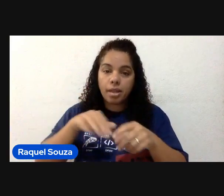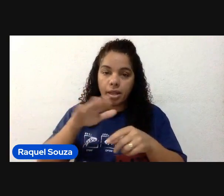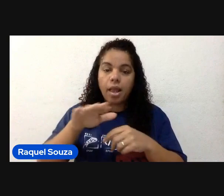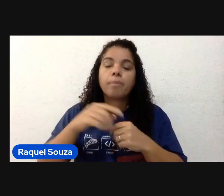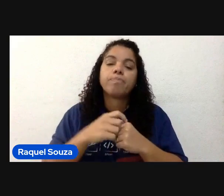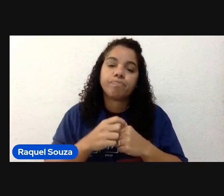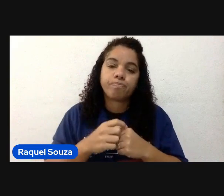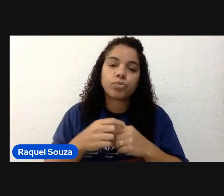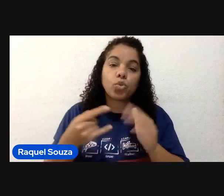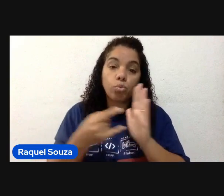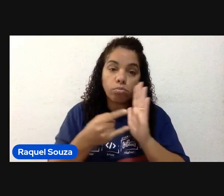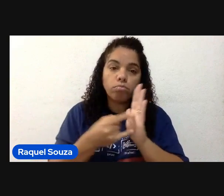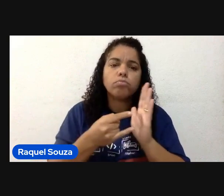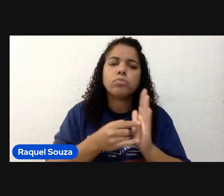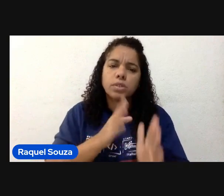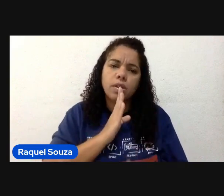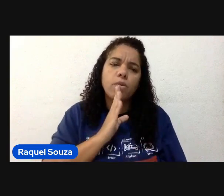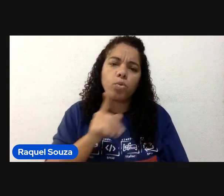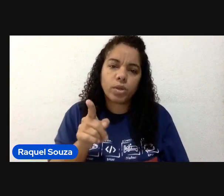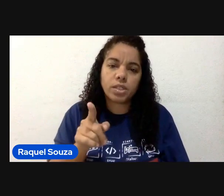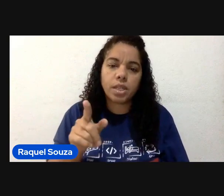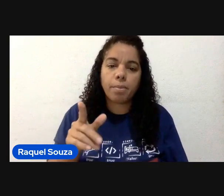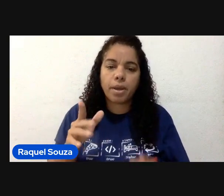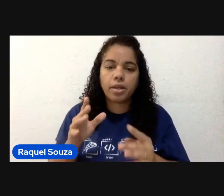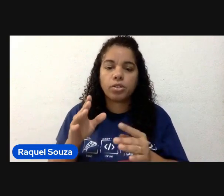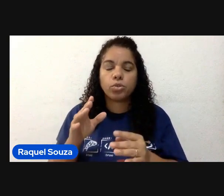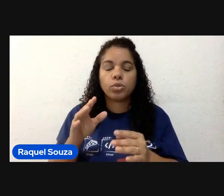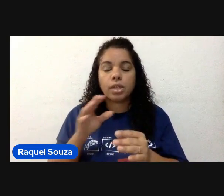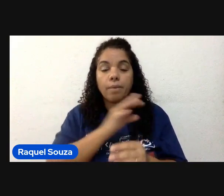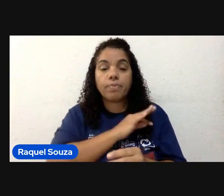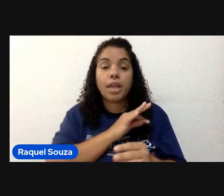um pouco técnico aí de desenvolvimento de código.